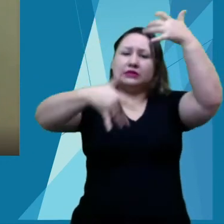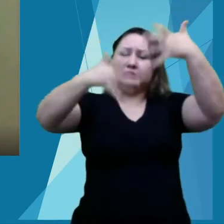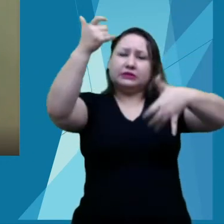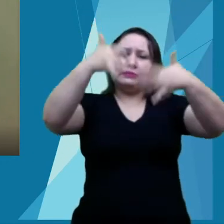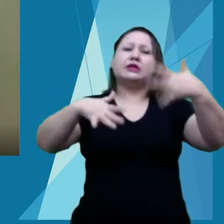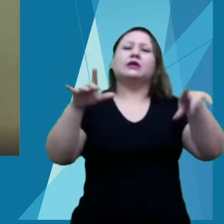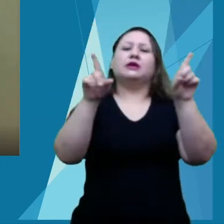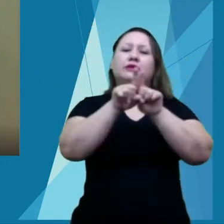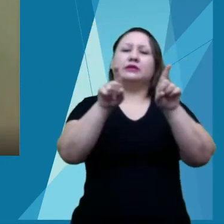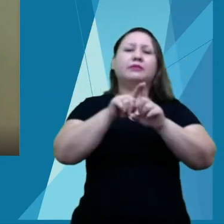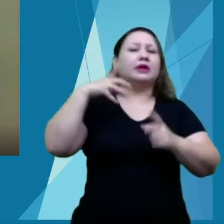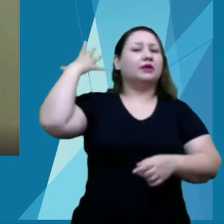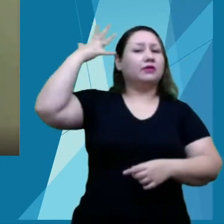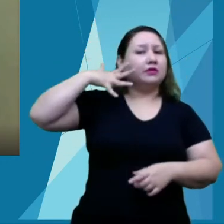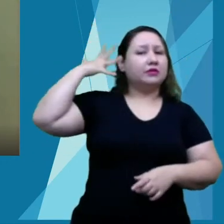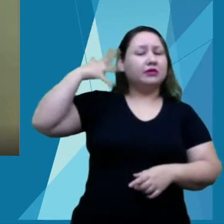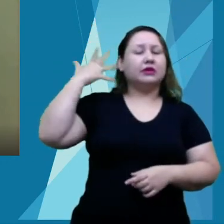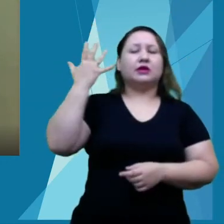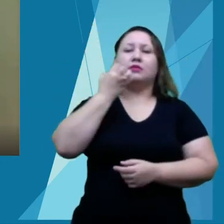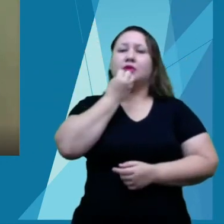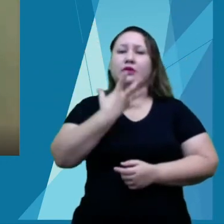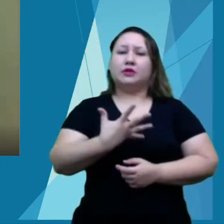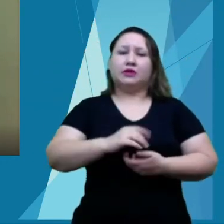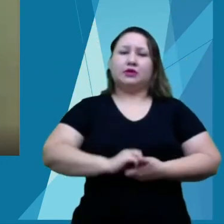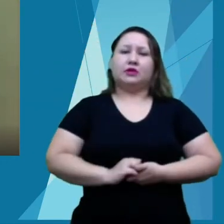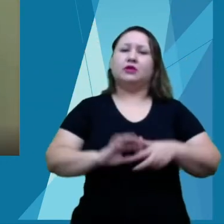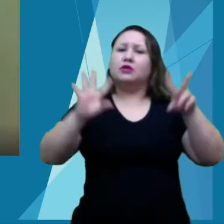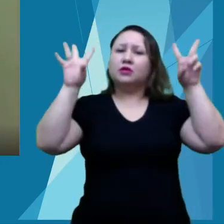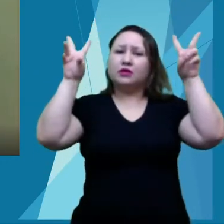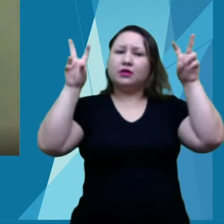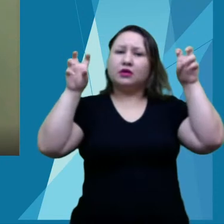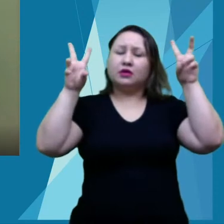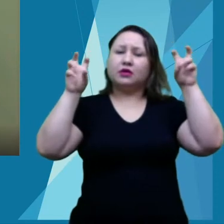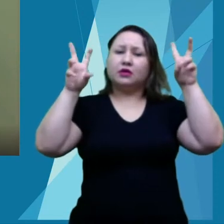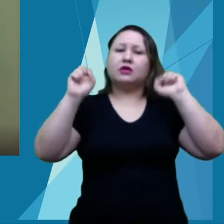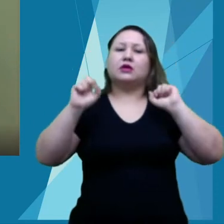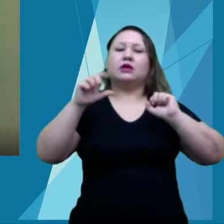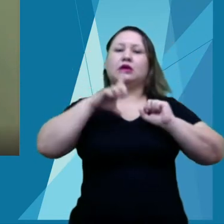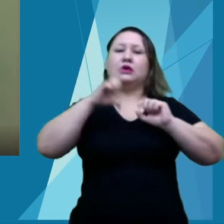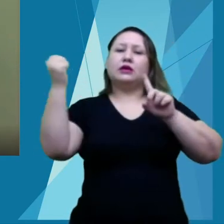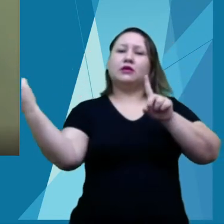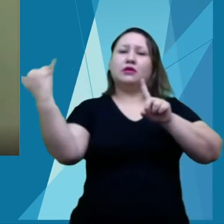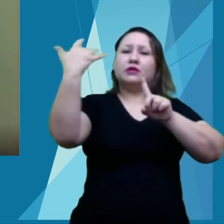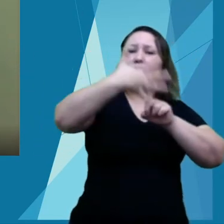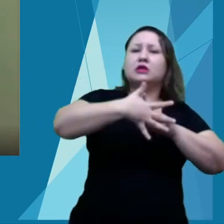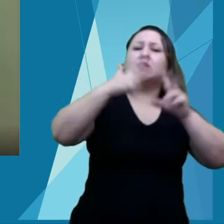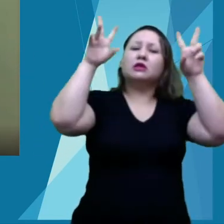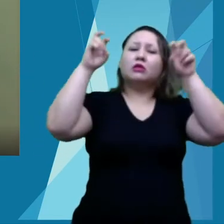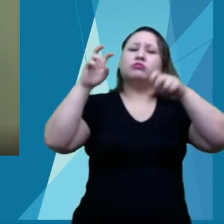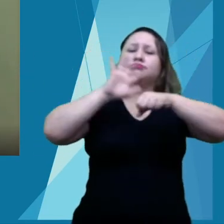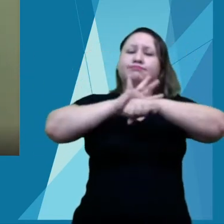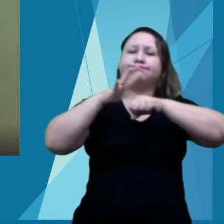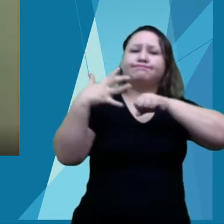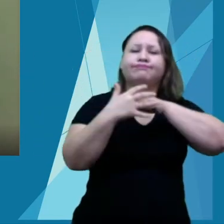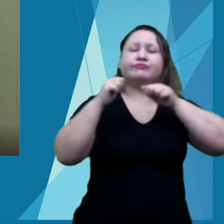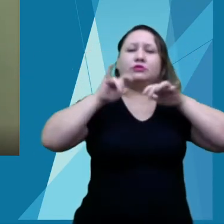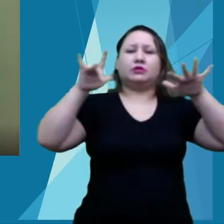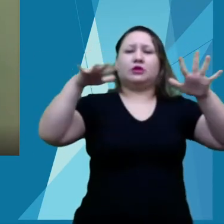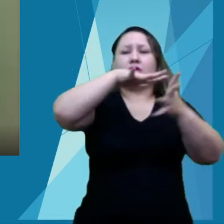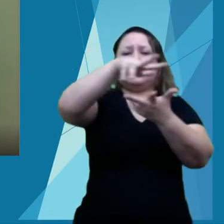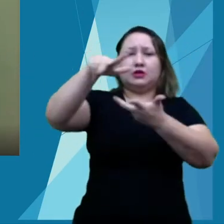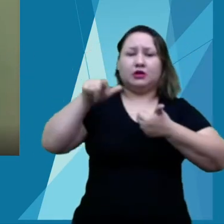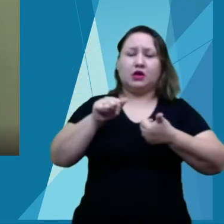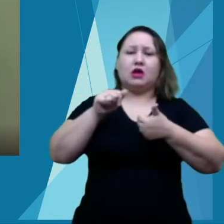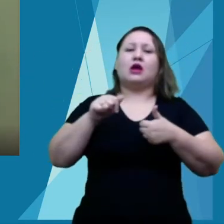redonda no dia 20, com o tema de extensão em centros de pandemia nas ações da rede